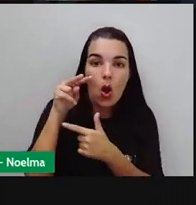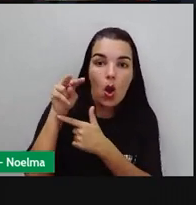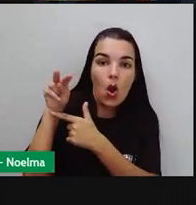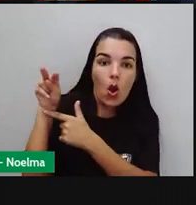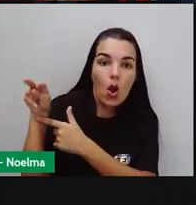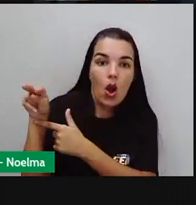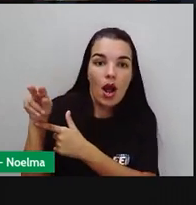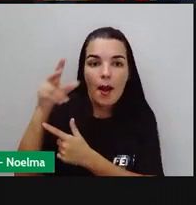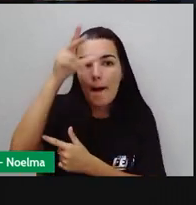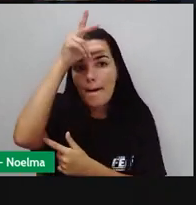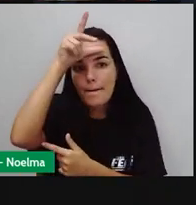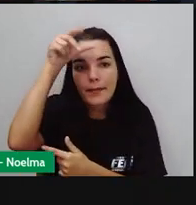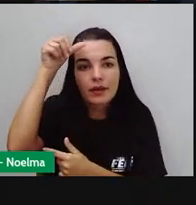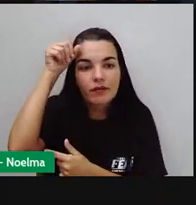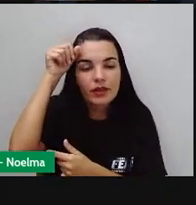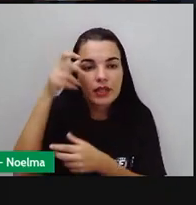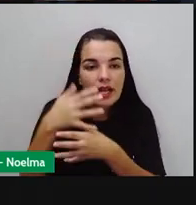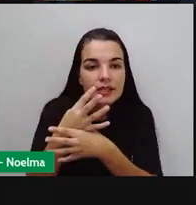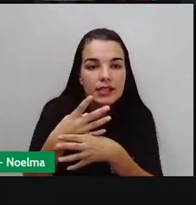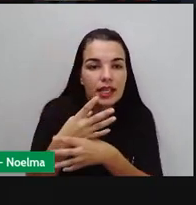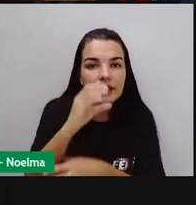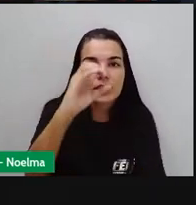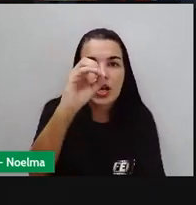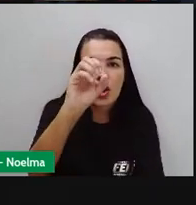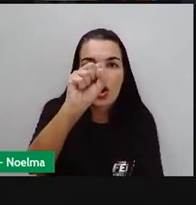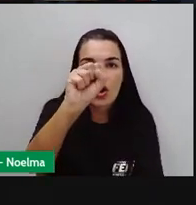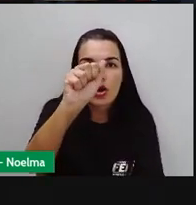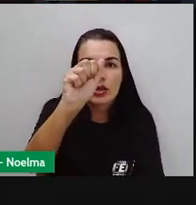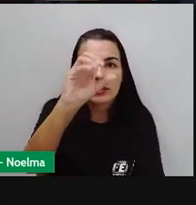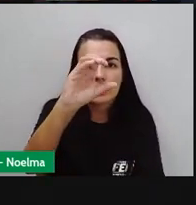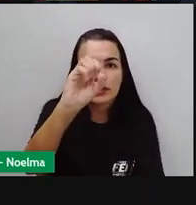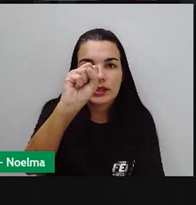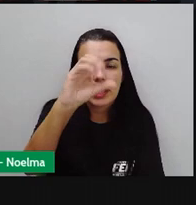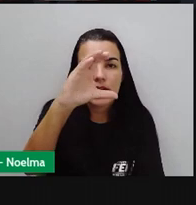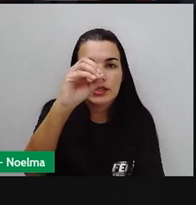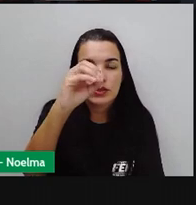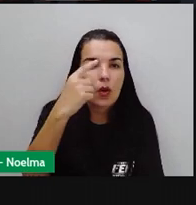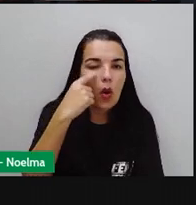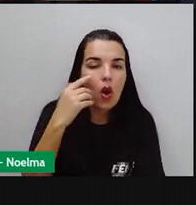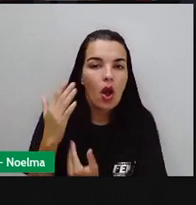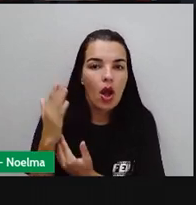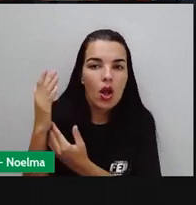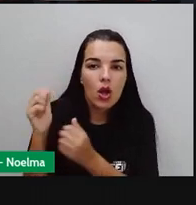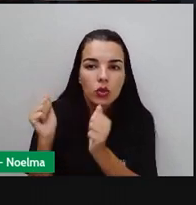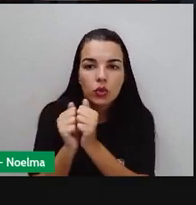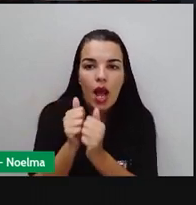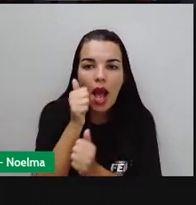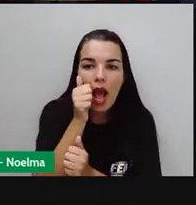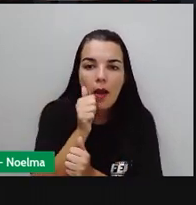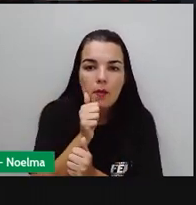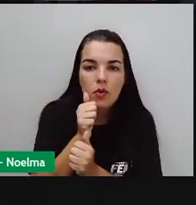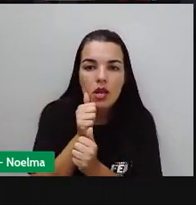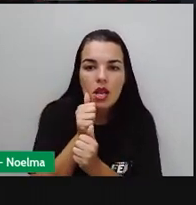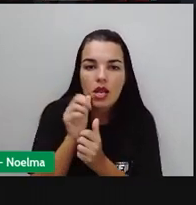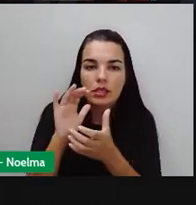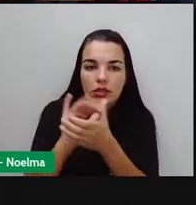prefeito de Osasco, né? Rogério Lins. Que ele e a mulher tiveram queimaduras